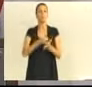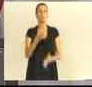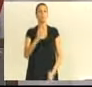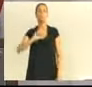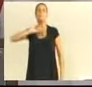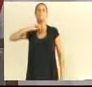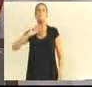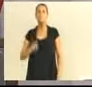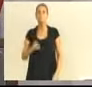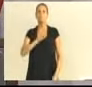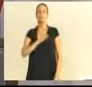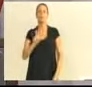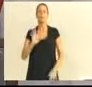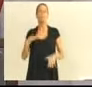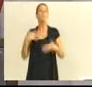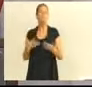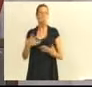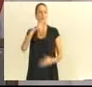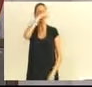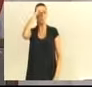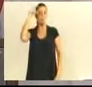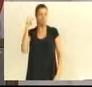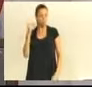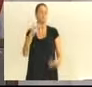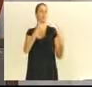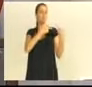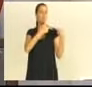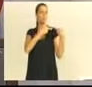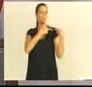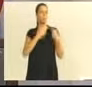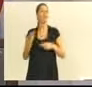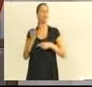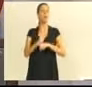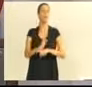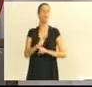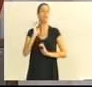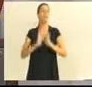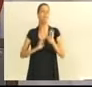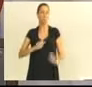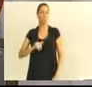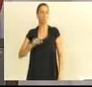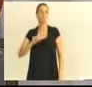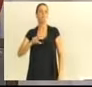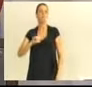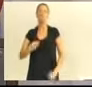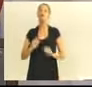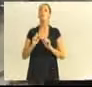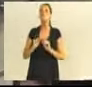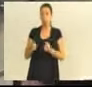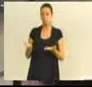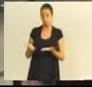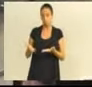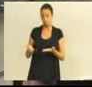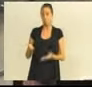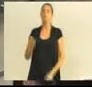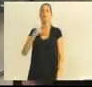durante a intervenção por uma empresa deblumenal da consultoria. Com uma parte do vereador Jefferson Forrest. Ouvimos em uma parte